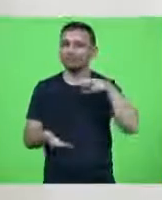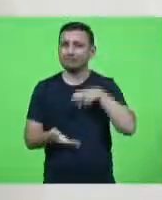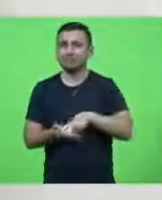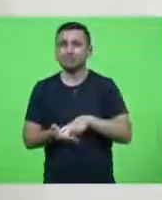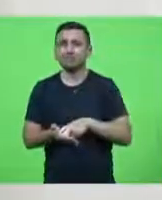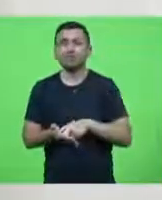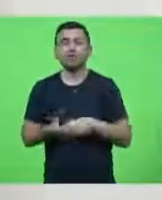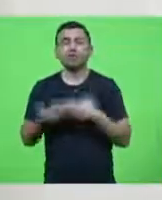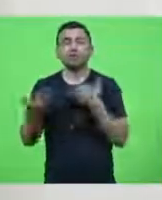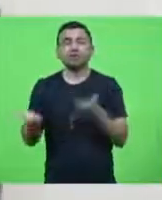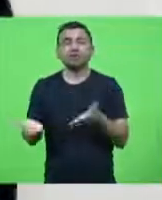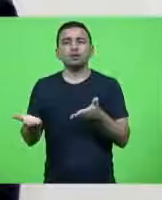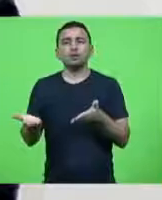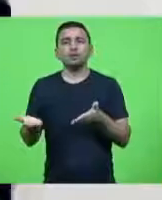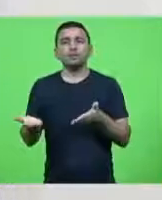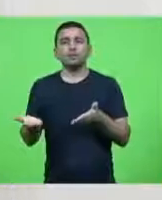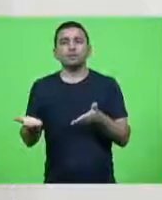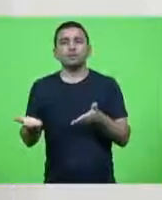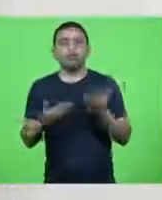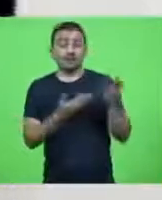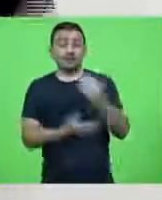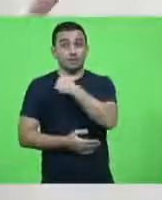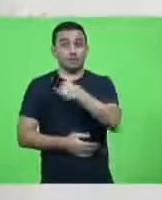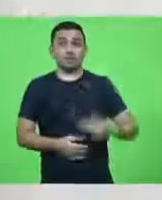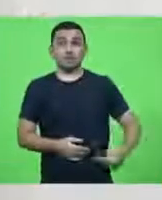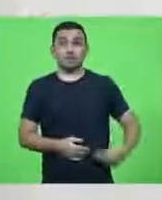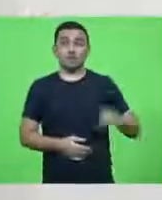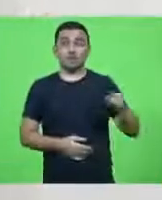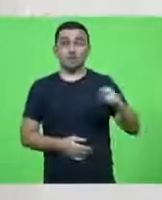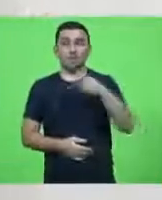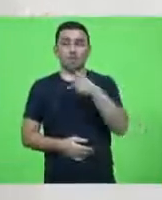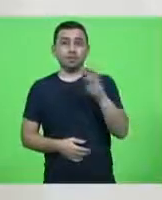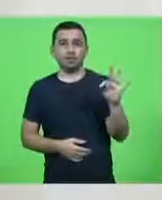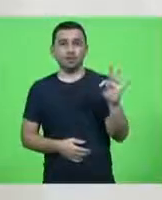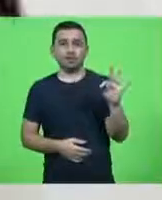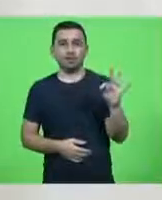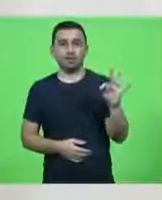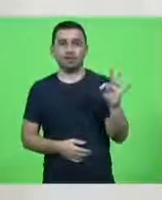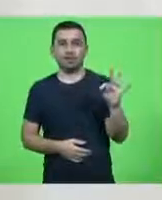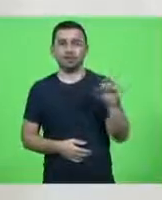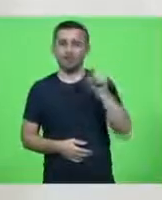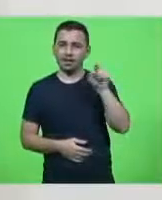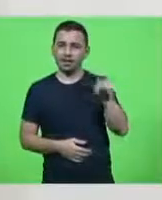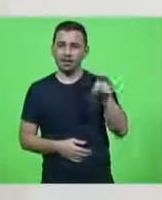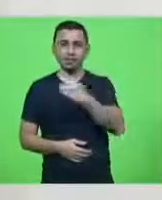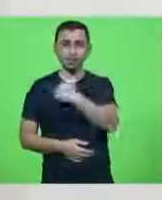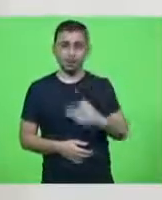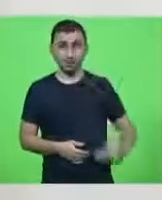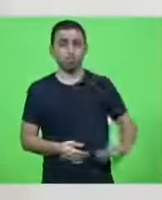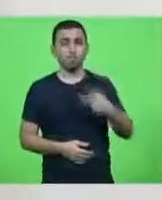tempo, vem um ministro petista, petista,